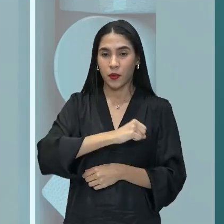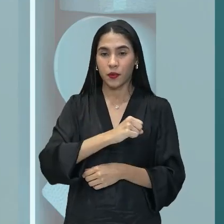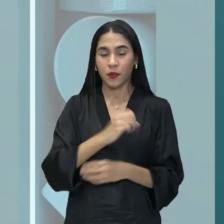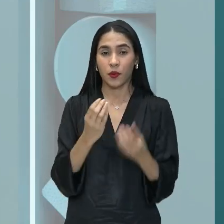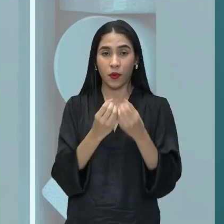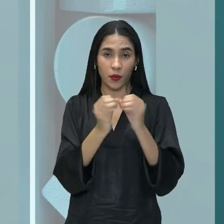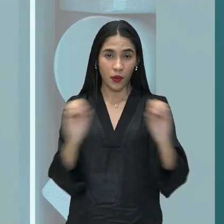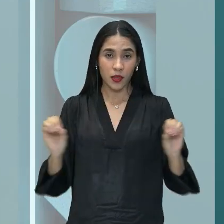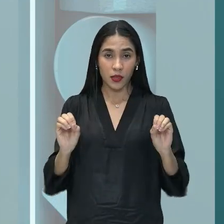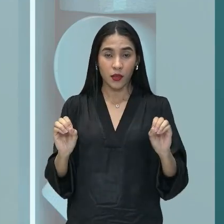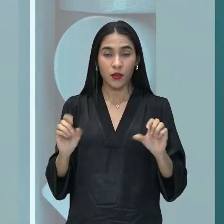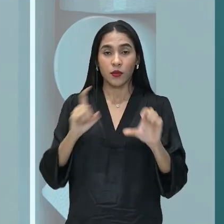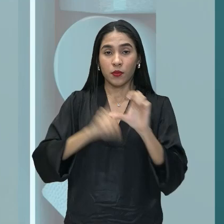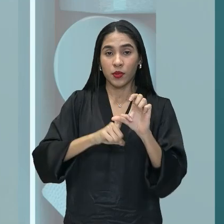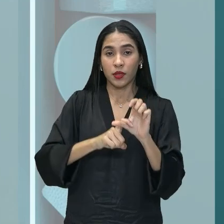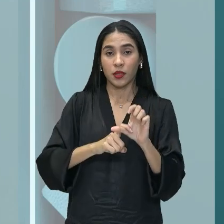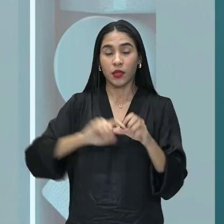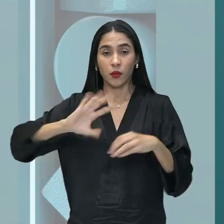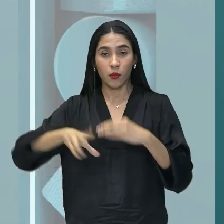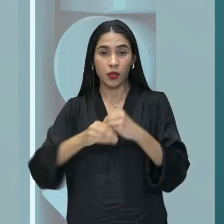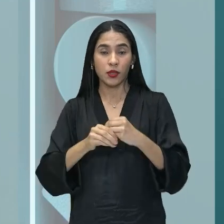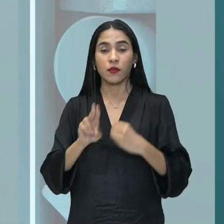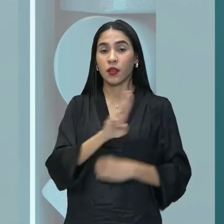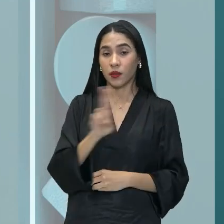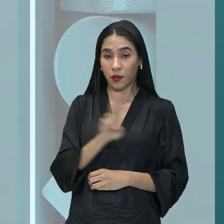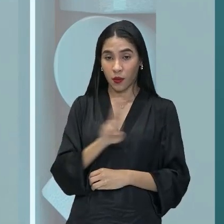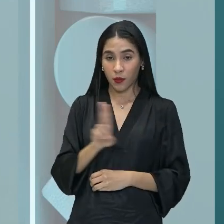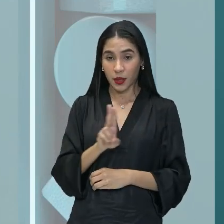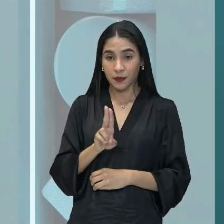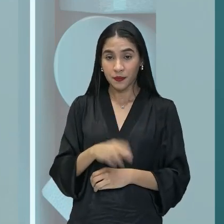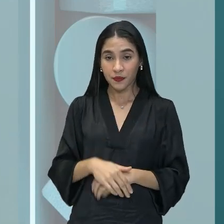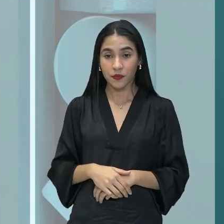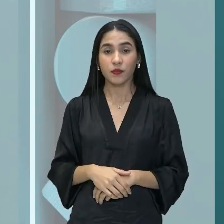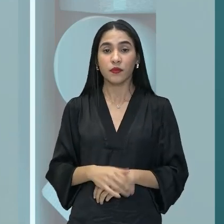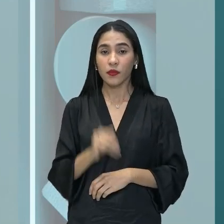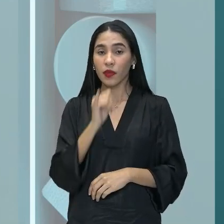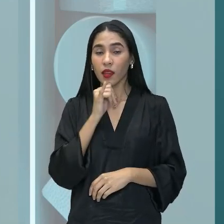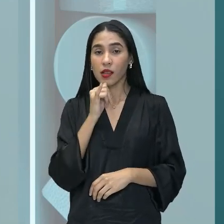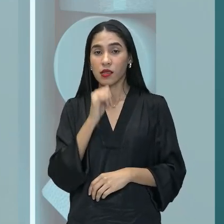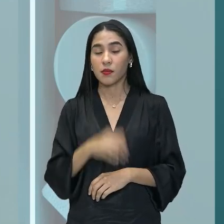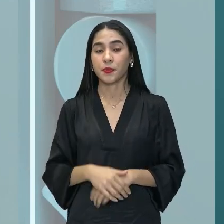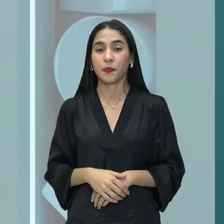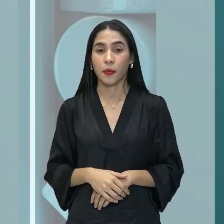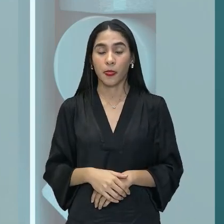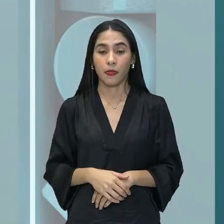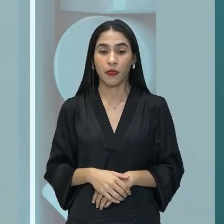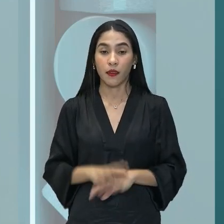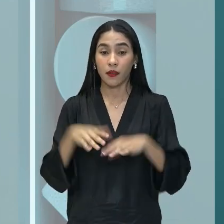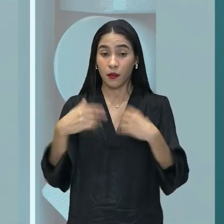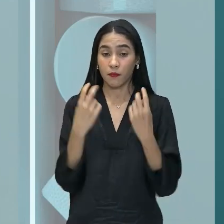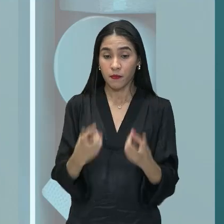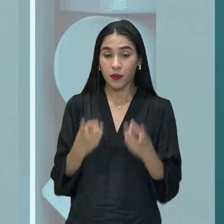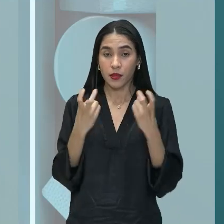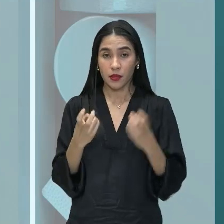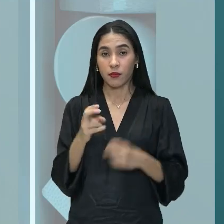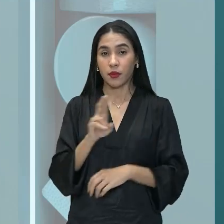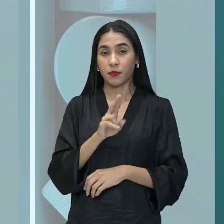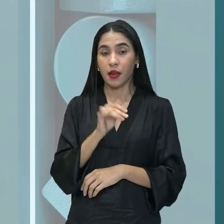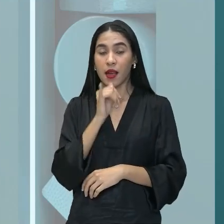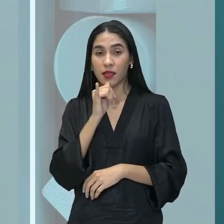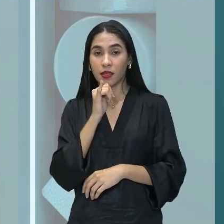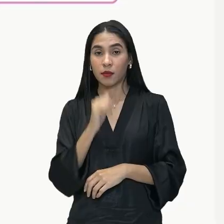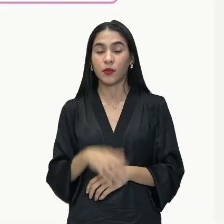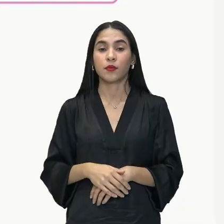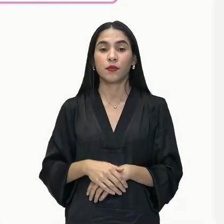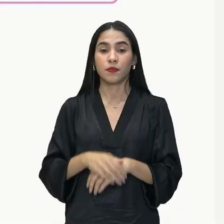oração subordinada completiva nominal nos nossos exemplos, ok? Então, observe que nos nossos exemplos,